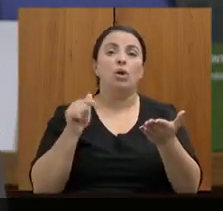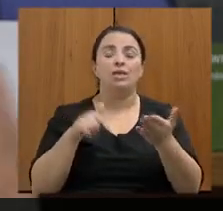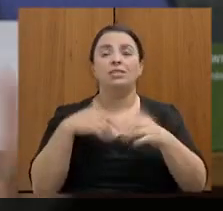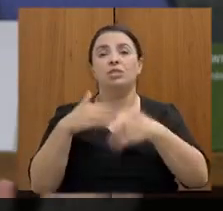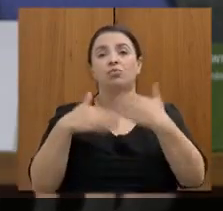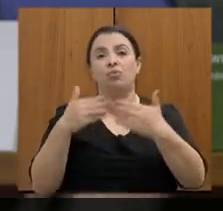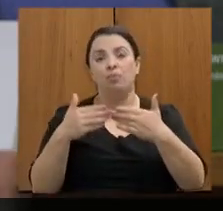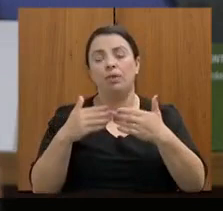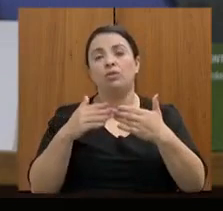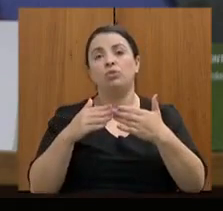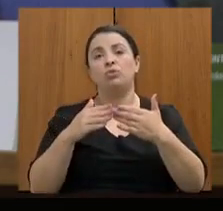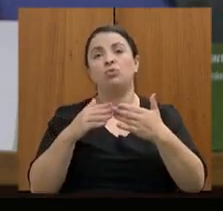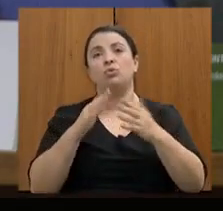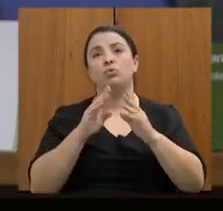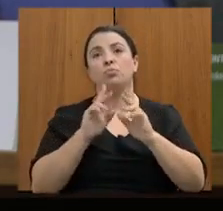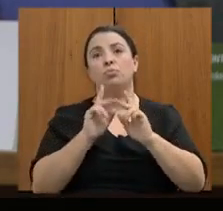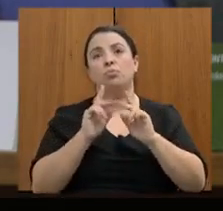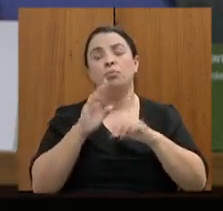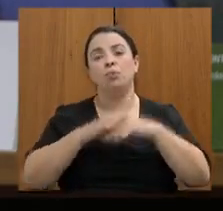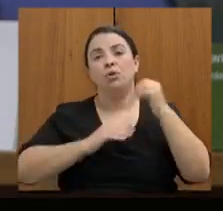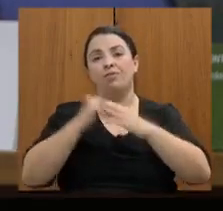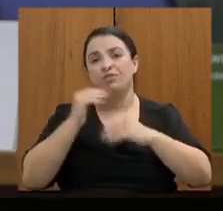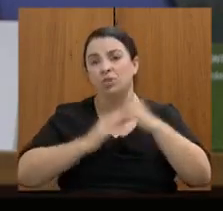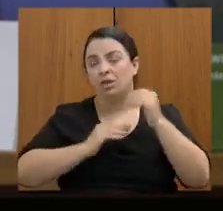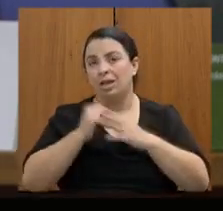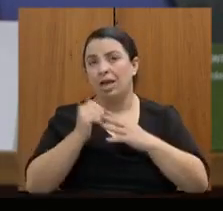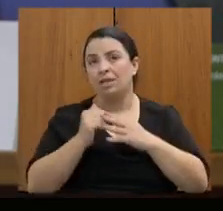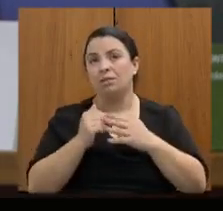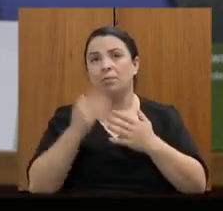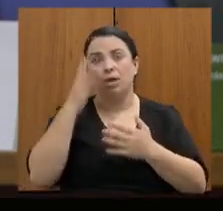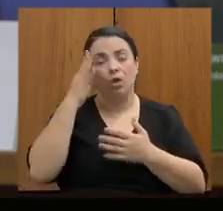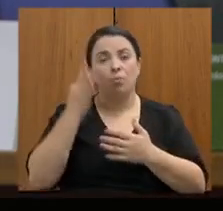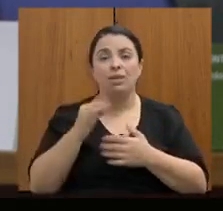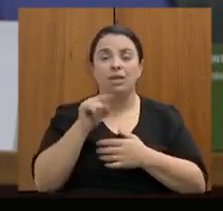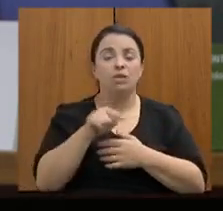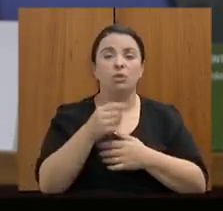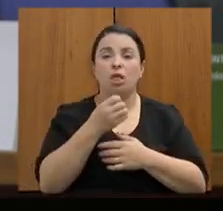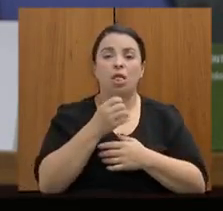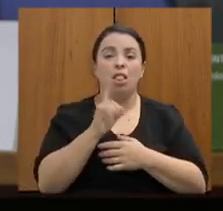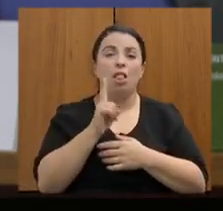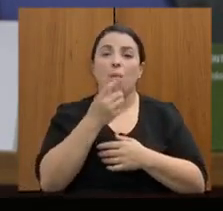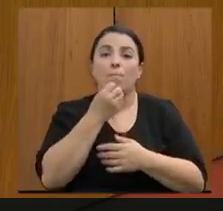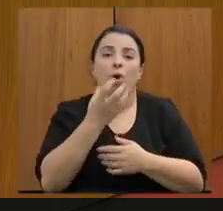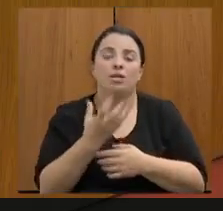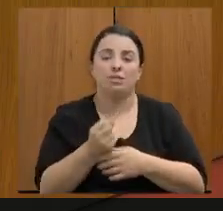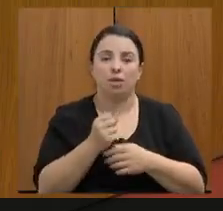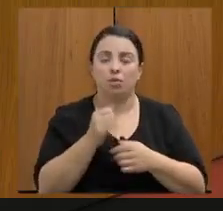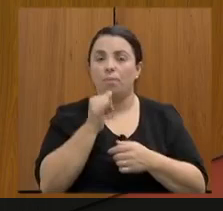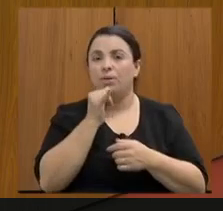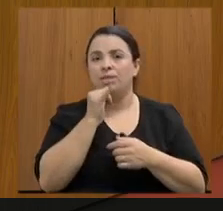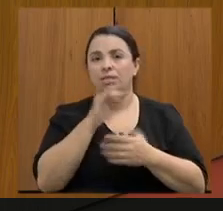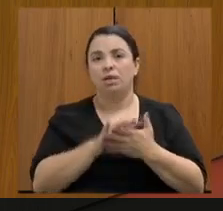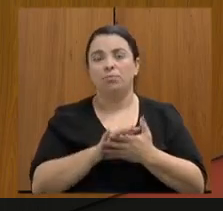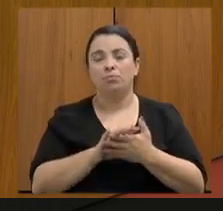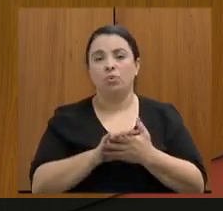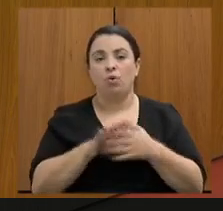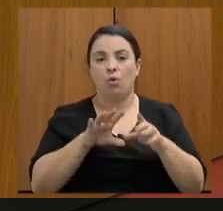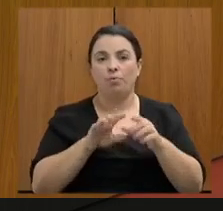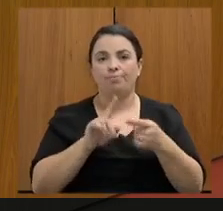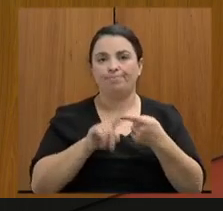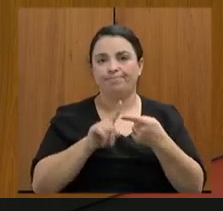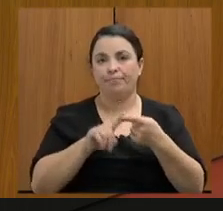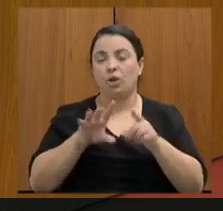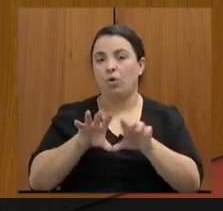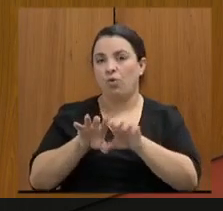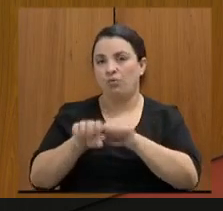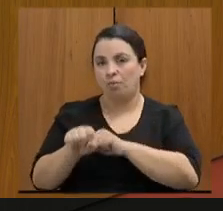dos profissionais para que isso se compreenda que não vai ser bem bem aceito né deputado formação de professores então nesses seminários